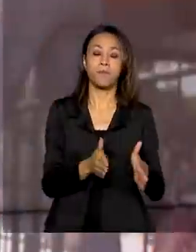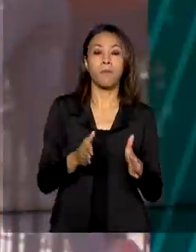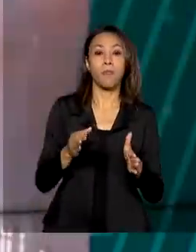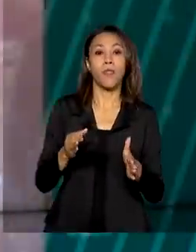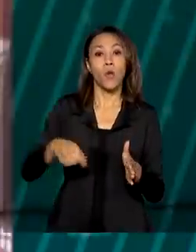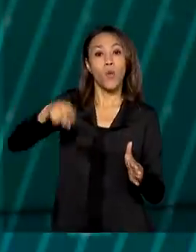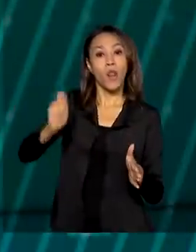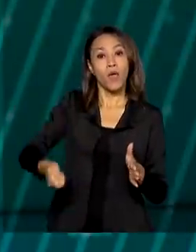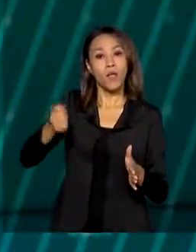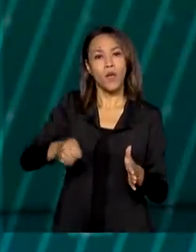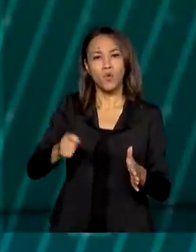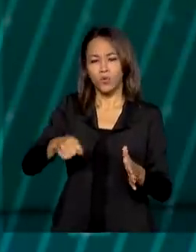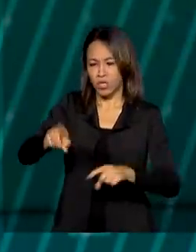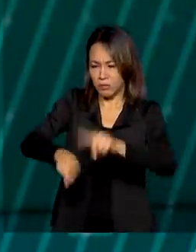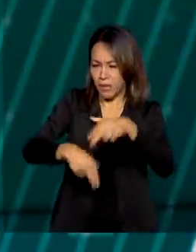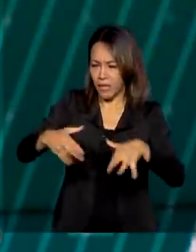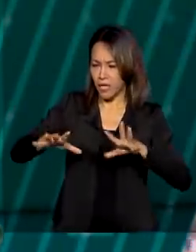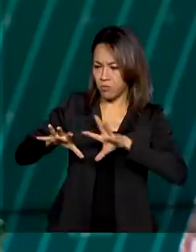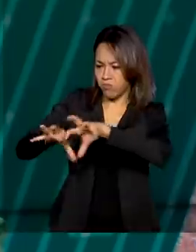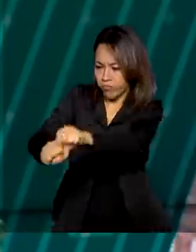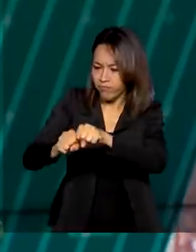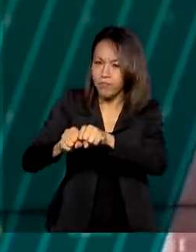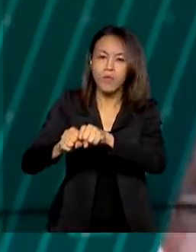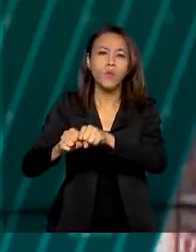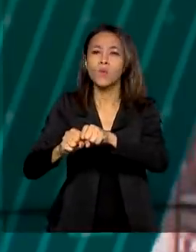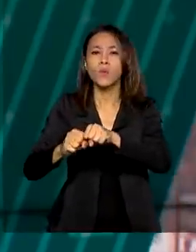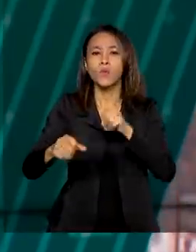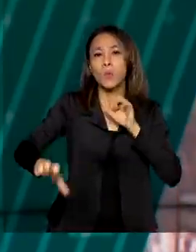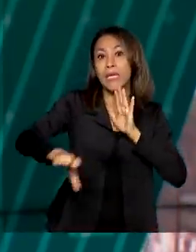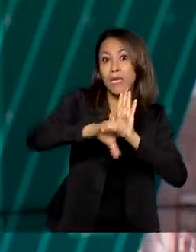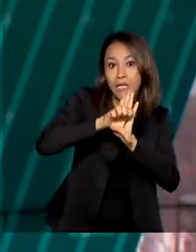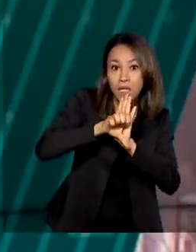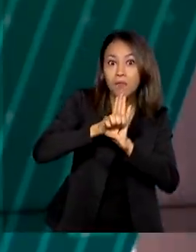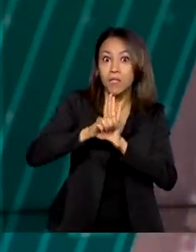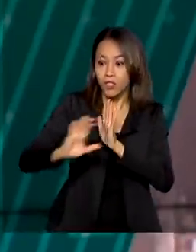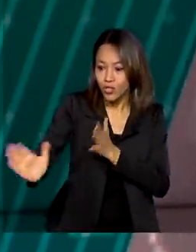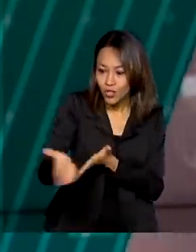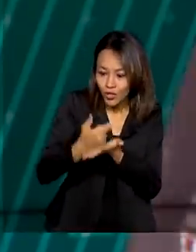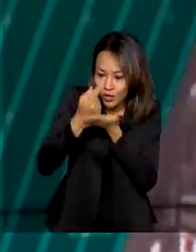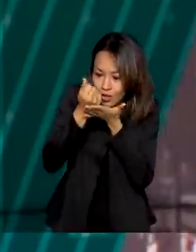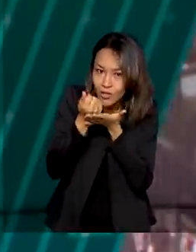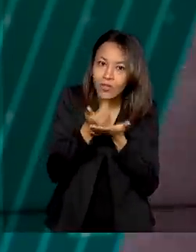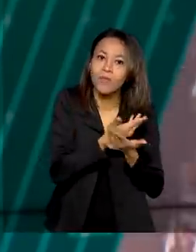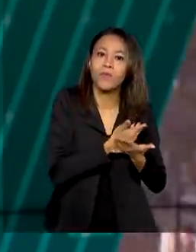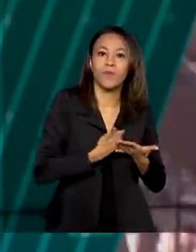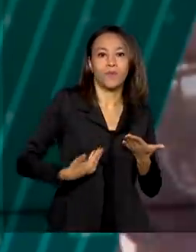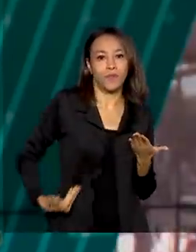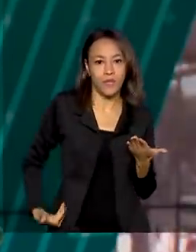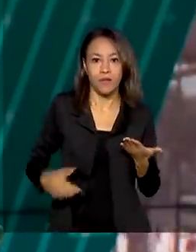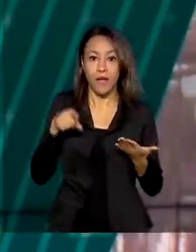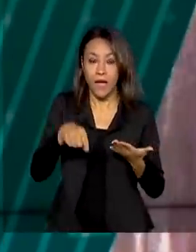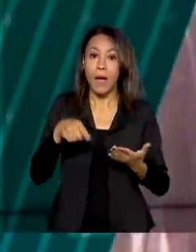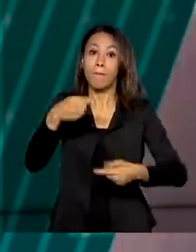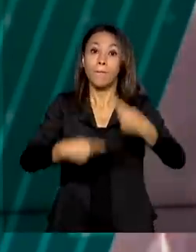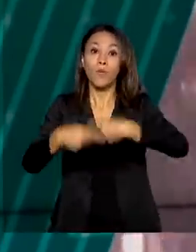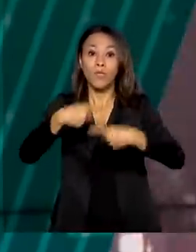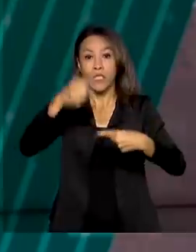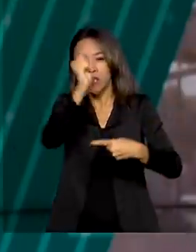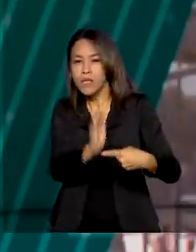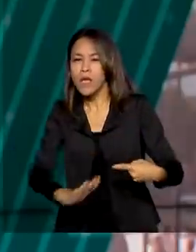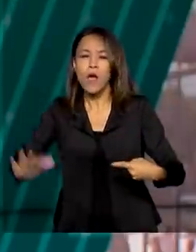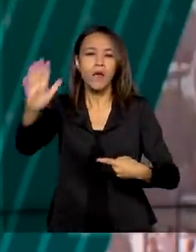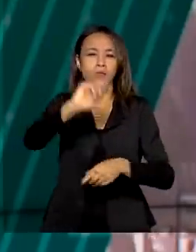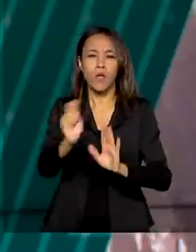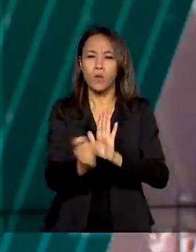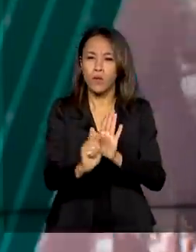apreendidos do crime arrecada recursos para o poder público. A Secretaria Nacional de Políticas sobre Drogas do Ministério da Justiça e